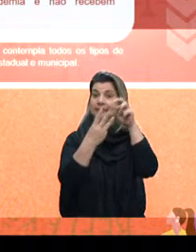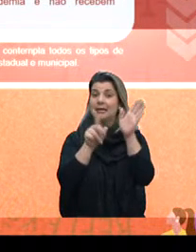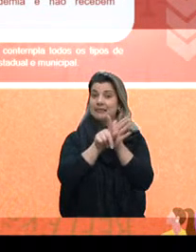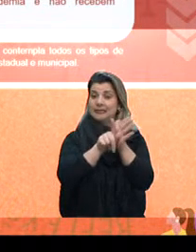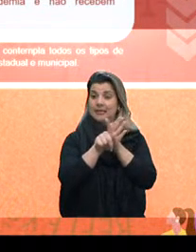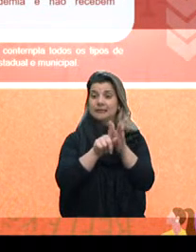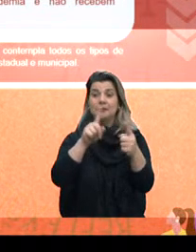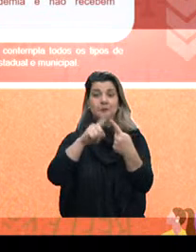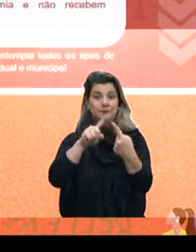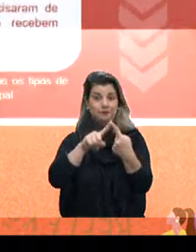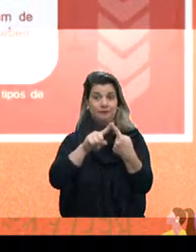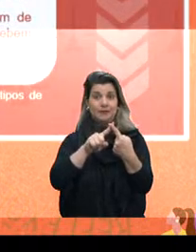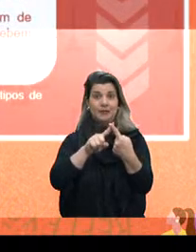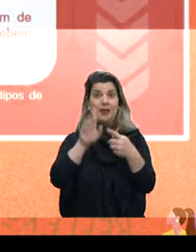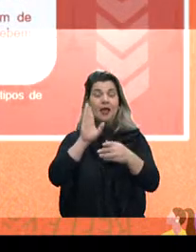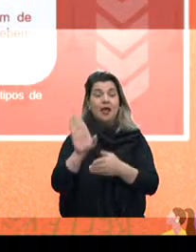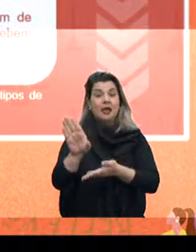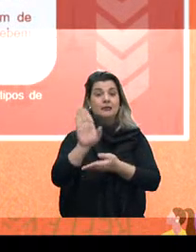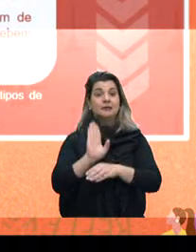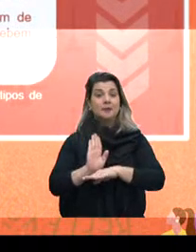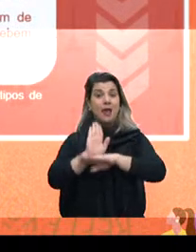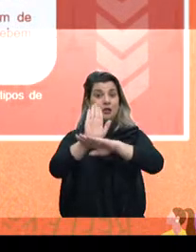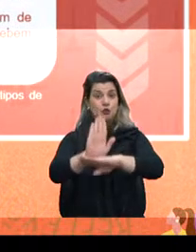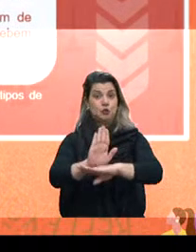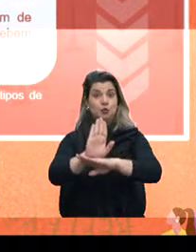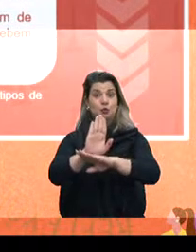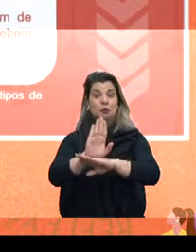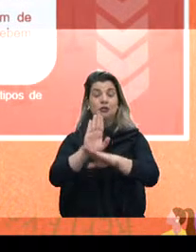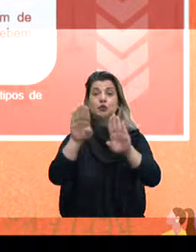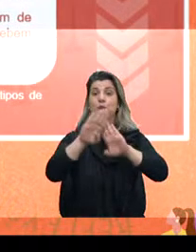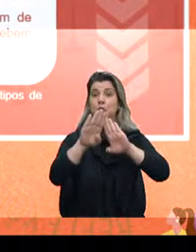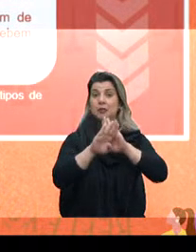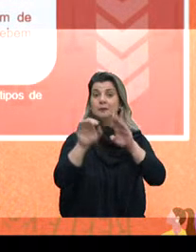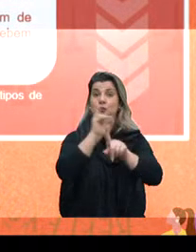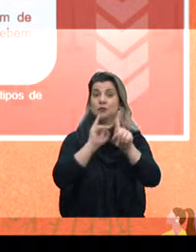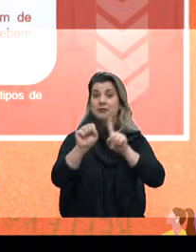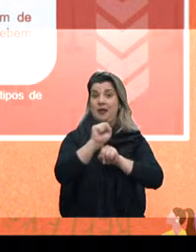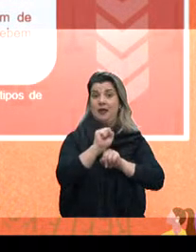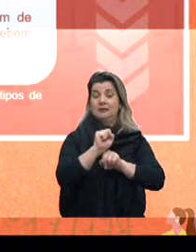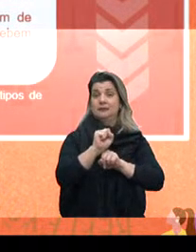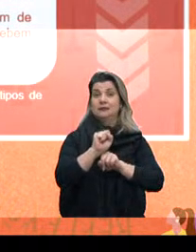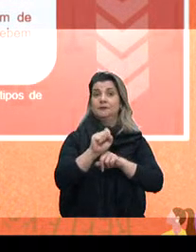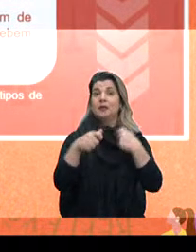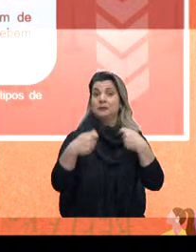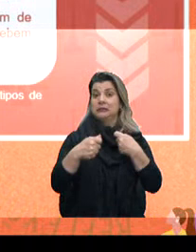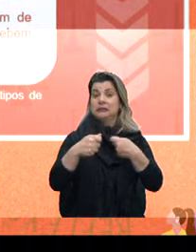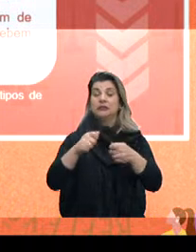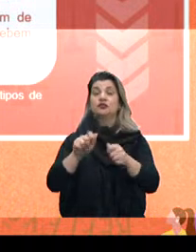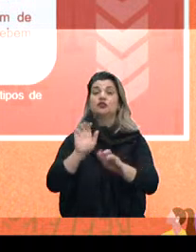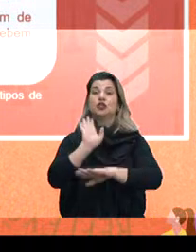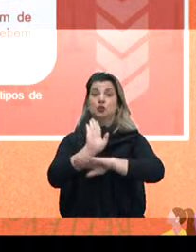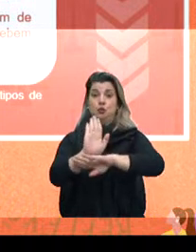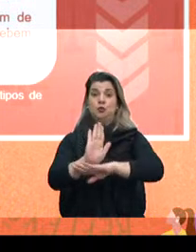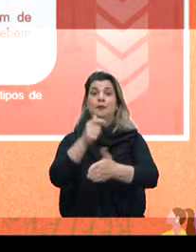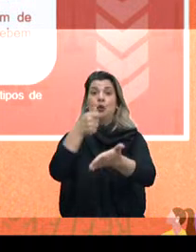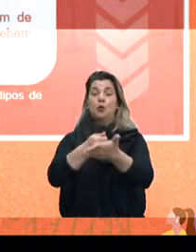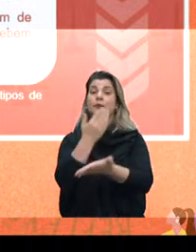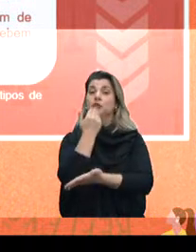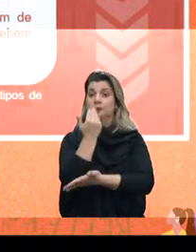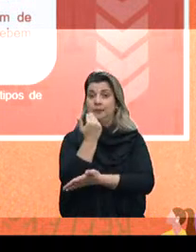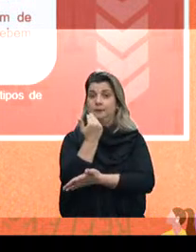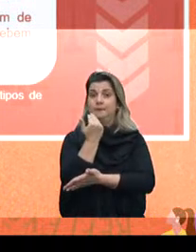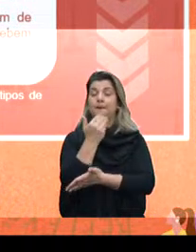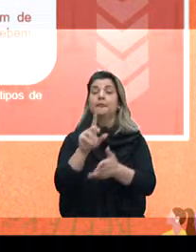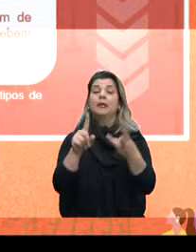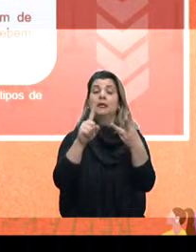o auxílio de programas sociais, a questão de precisar de compra de alimentos, e o terceiro, a ideia de ter queda de